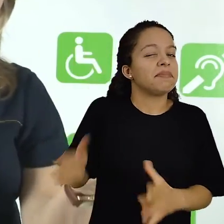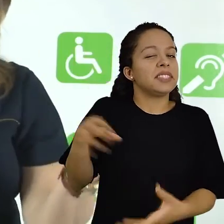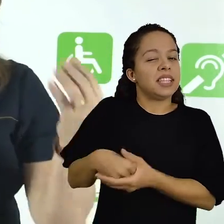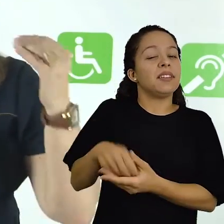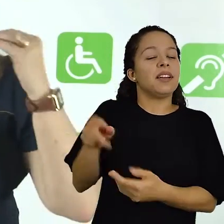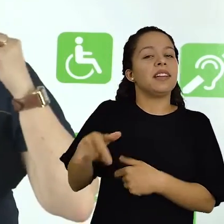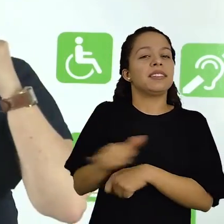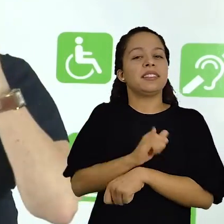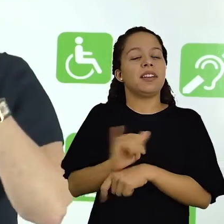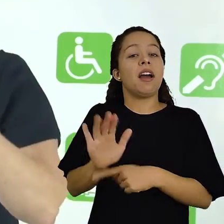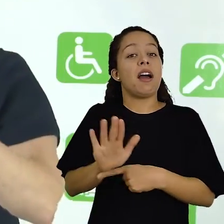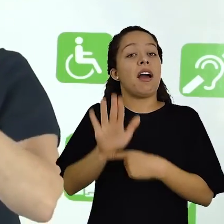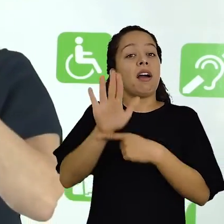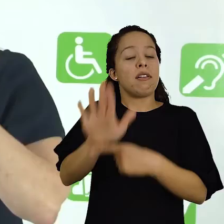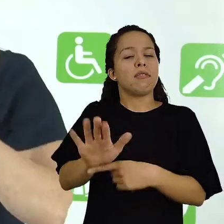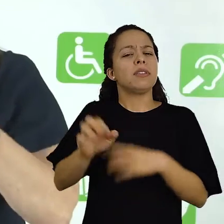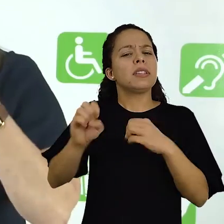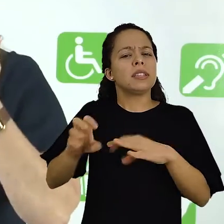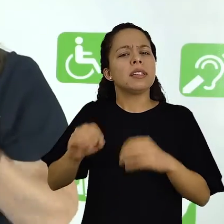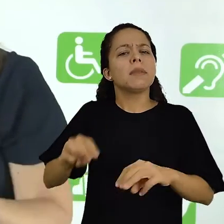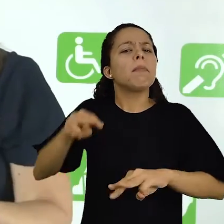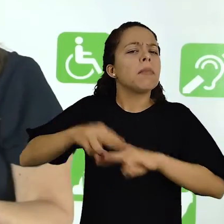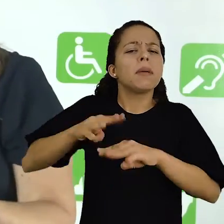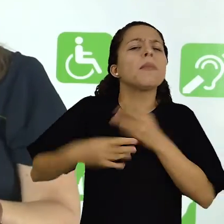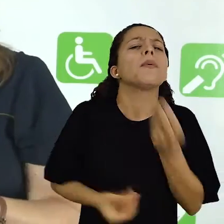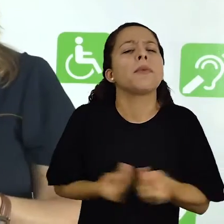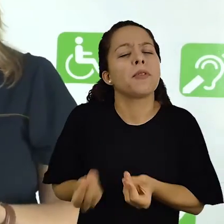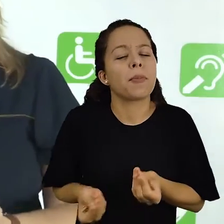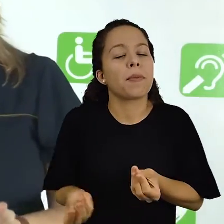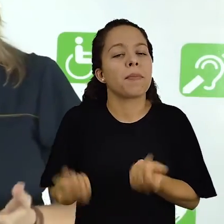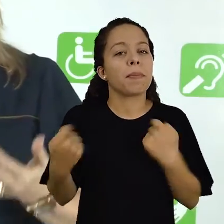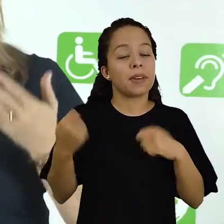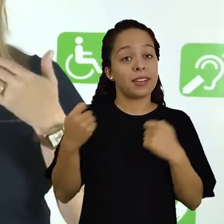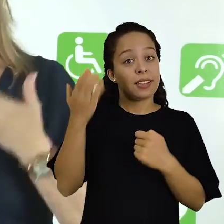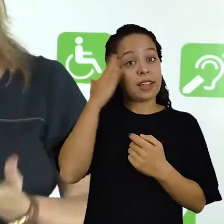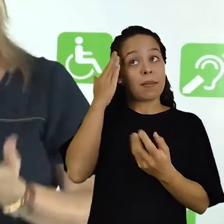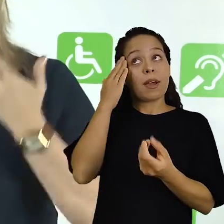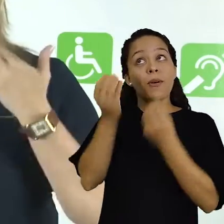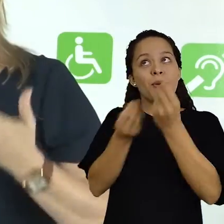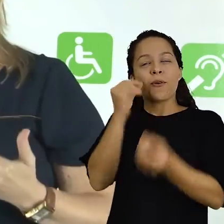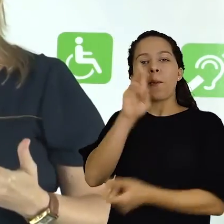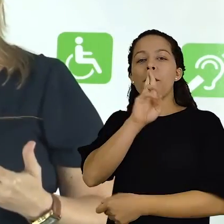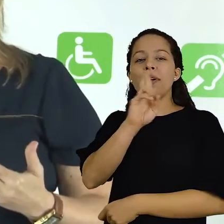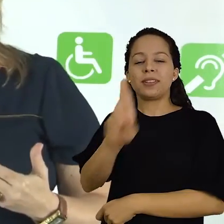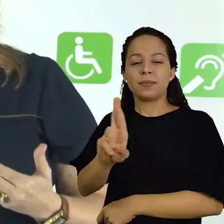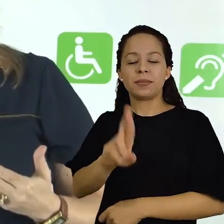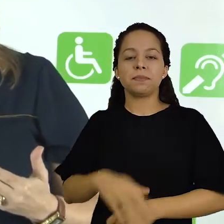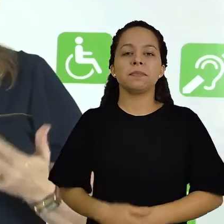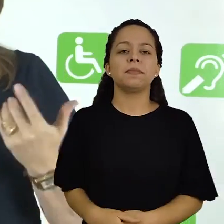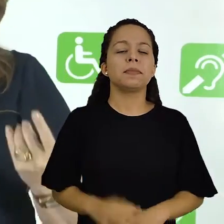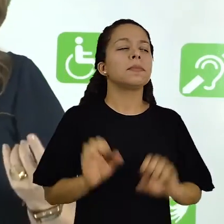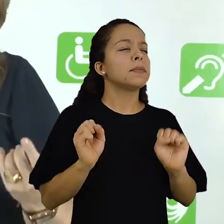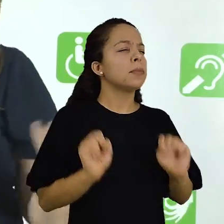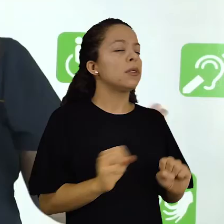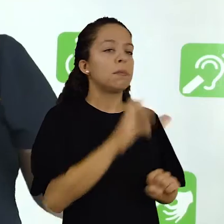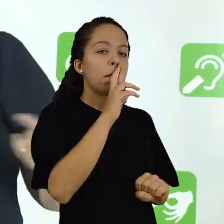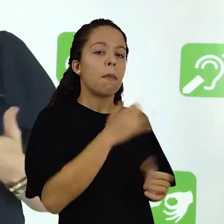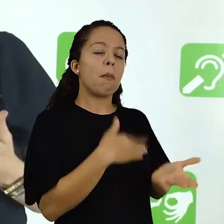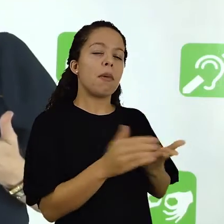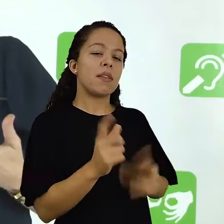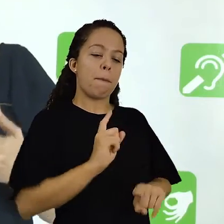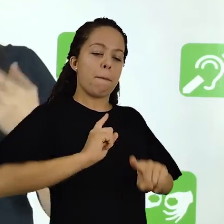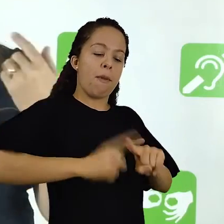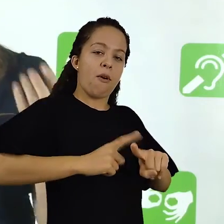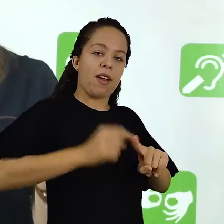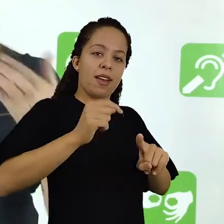estratégia que facilita o ensino da matemática? Então, vamos pensar em como responder a essas perguntas. Pode ser